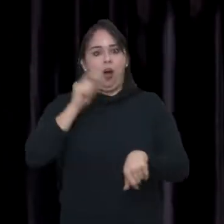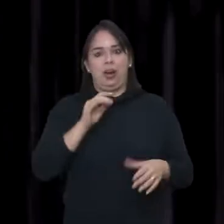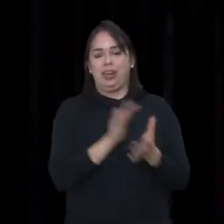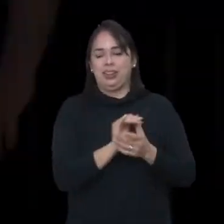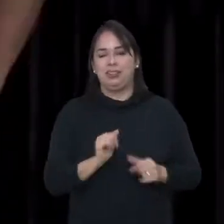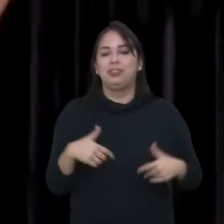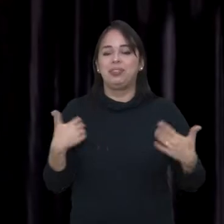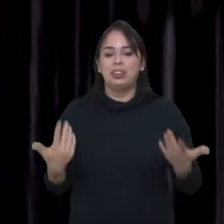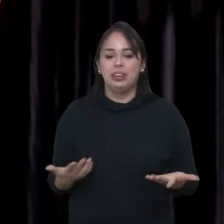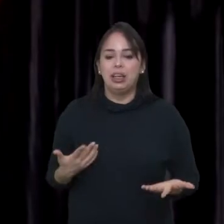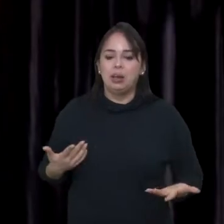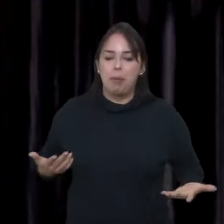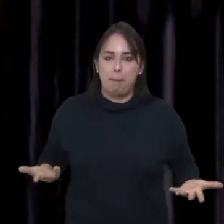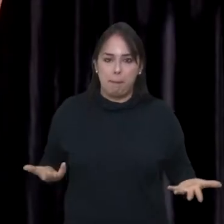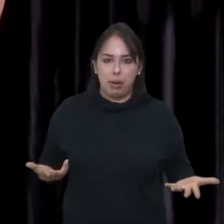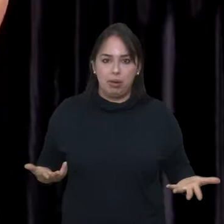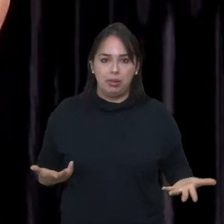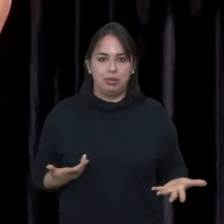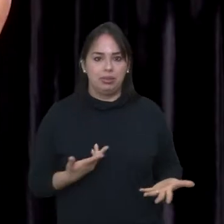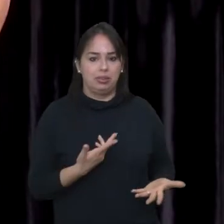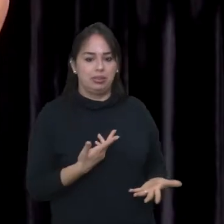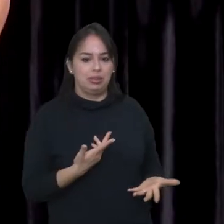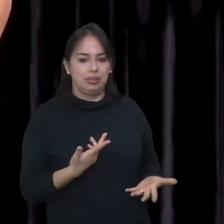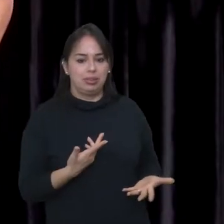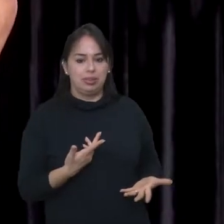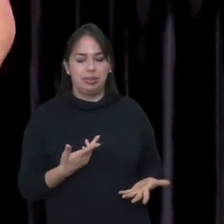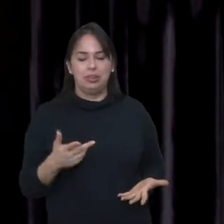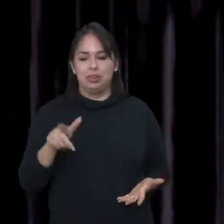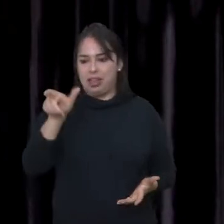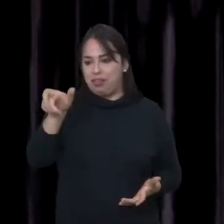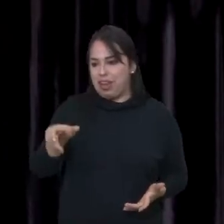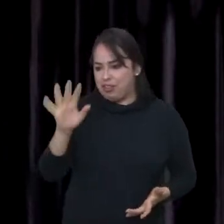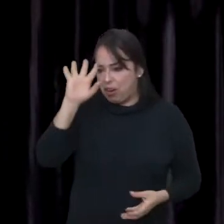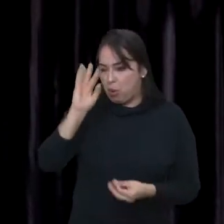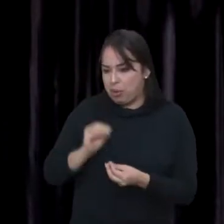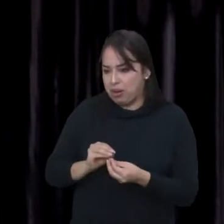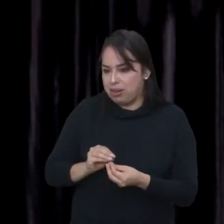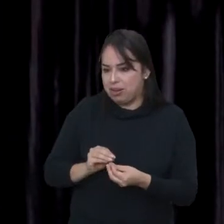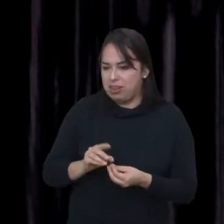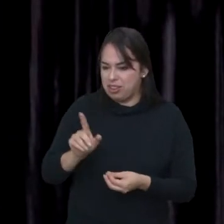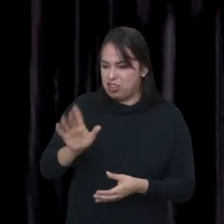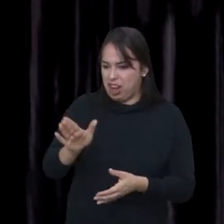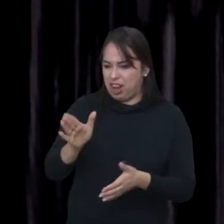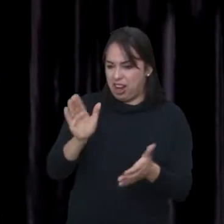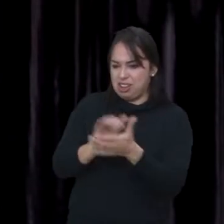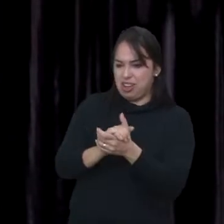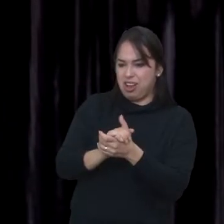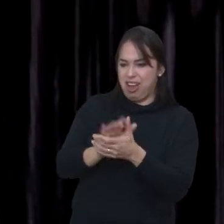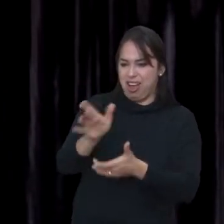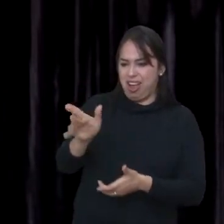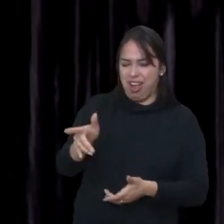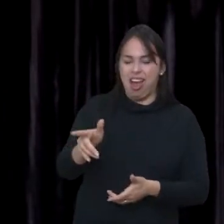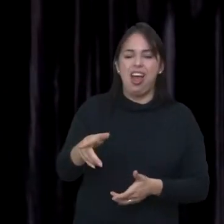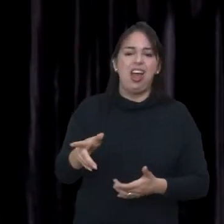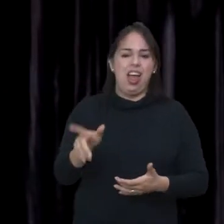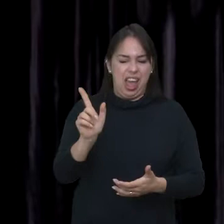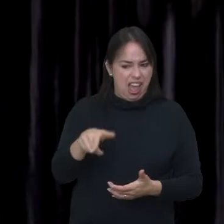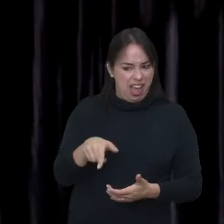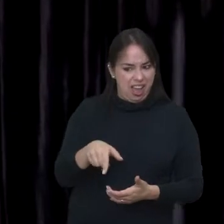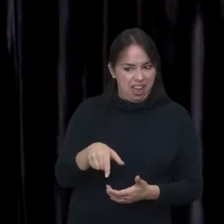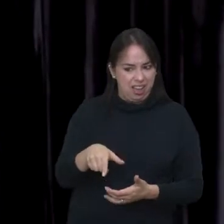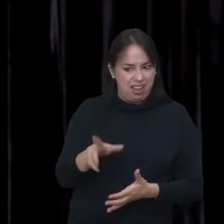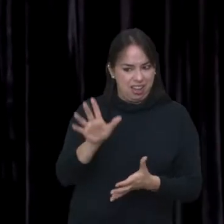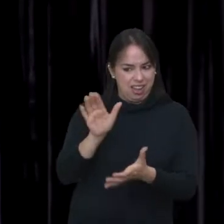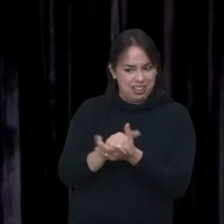Eu já casei mesmo. E aí, pô, tô ali com ela, né? São Paulo vai entender também uma coisa? São Paulo foi casado, São Paulo? Foi.